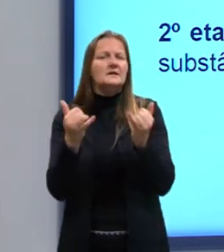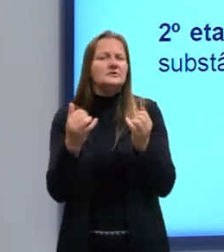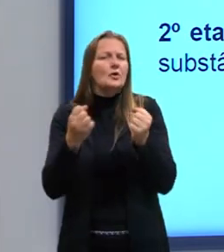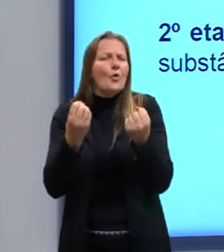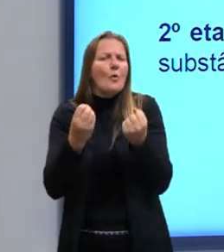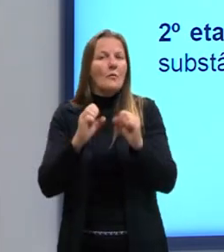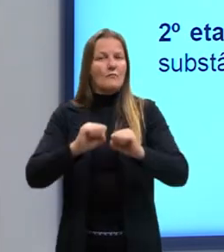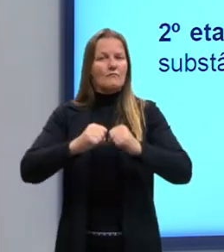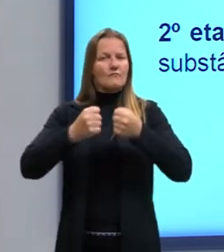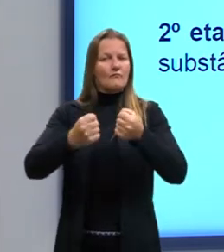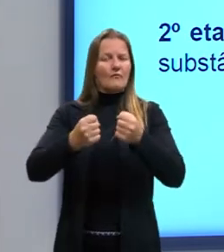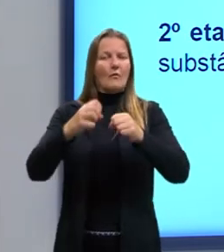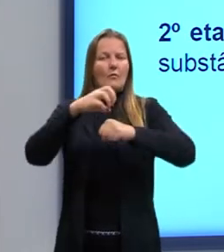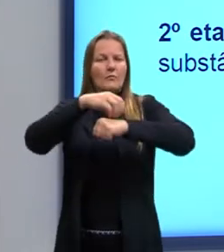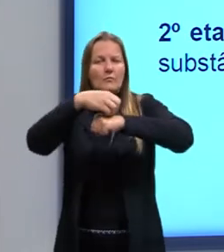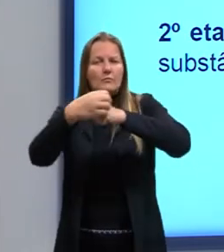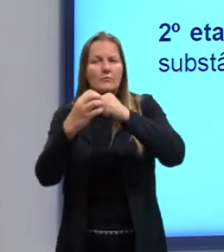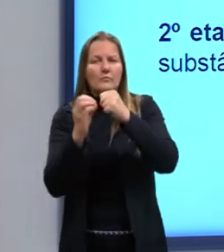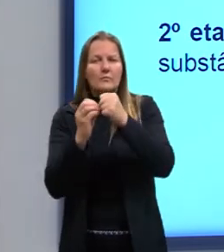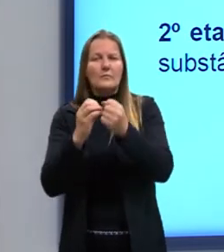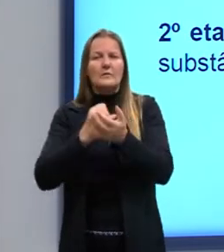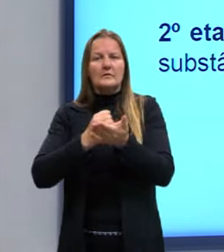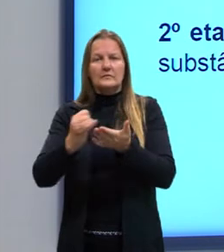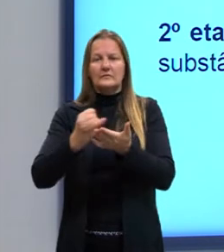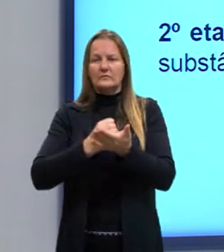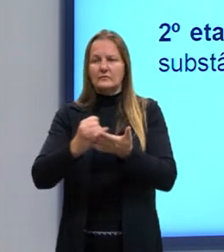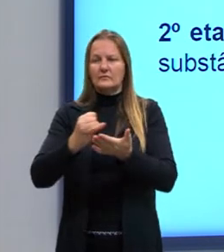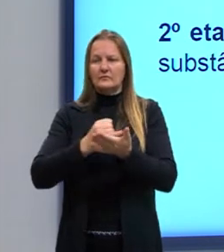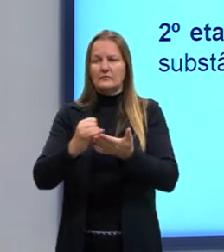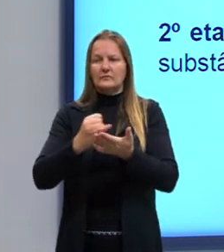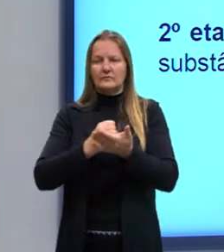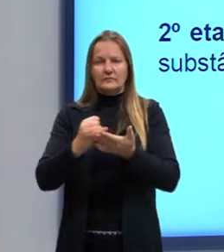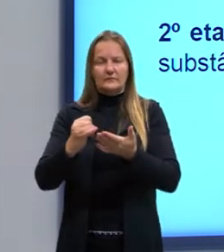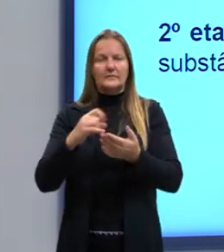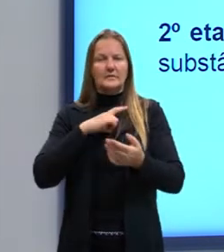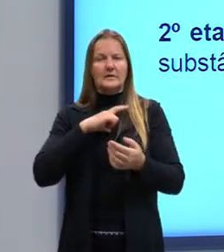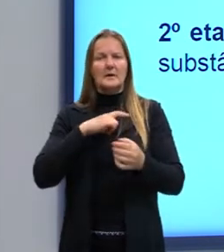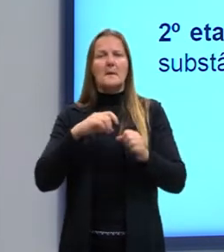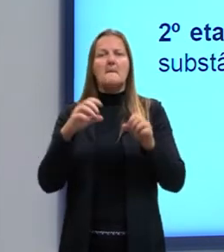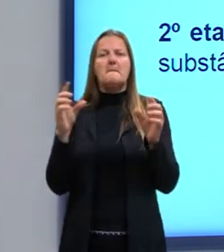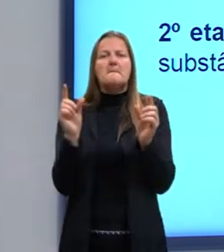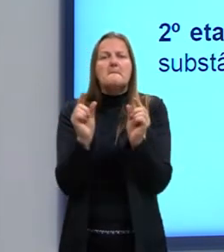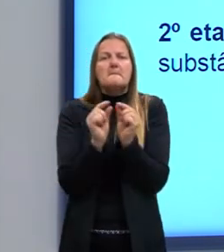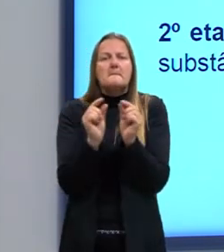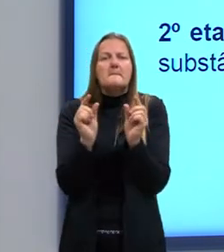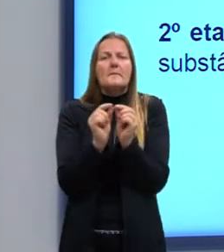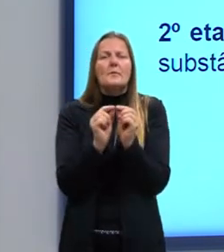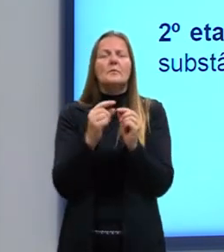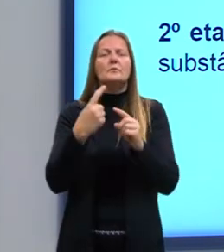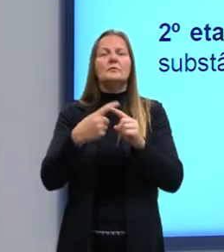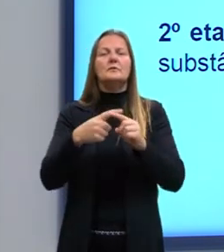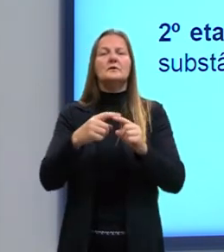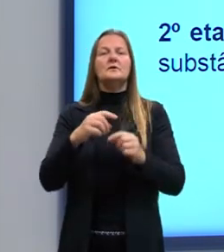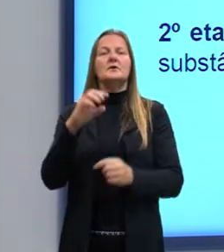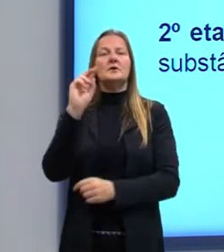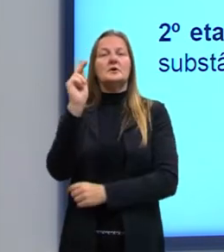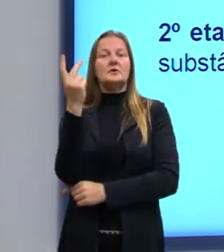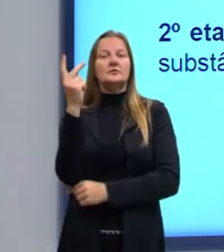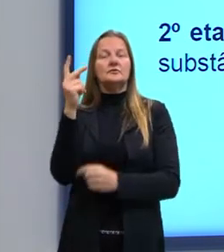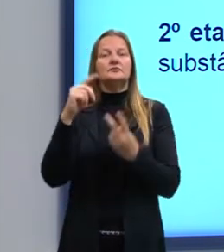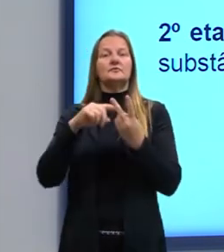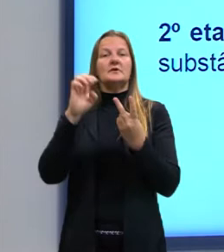proveniente da oxidação de compostos inorgânicos, como a gente viu, reduzidos, que contém hidrogênio,